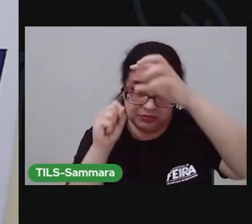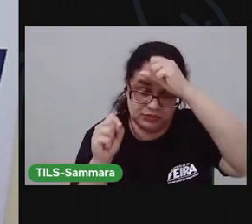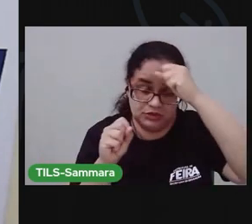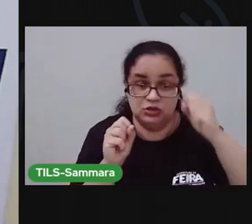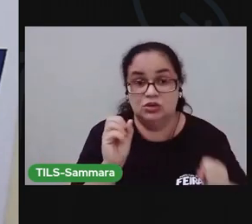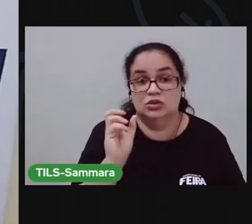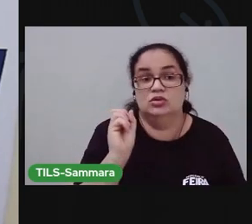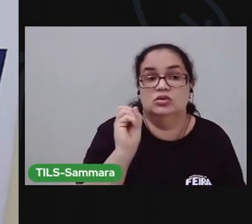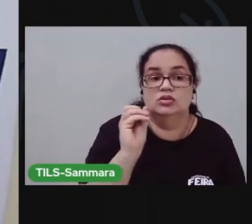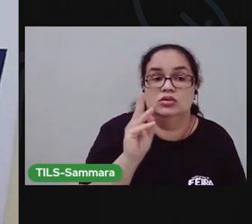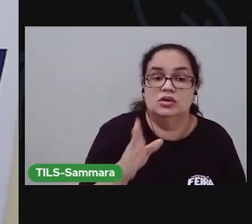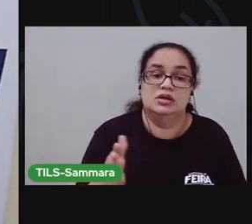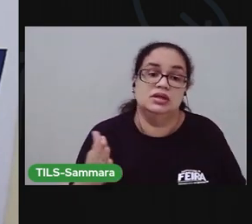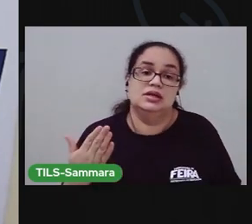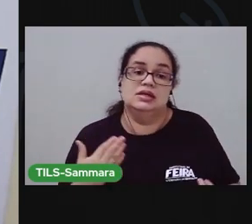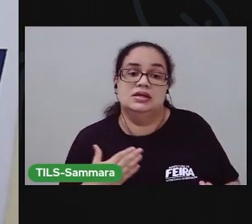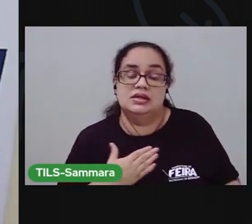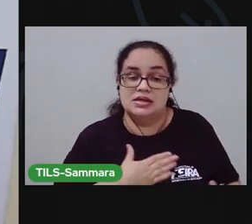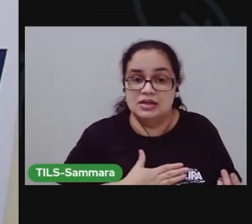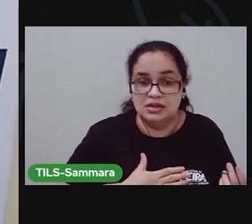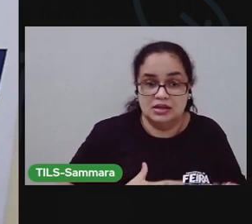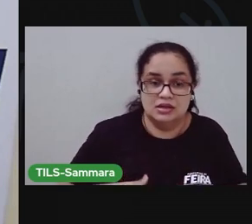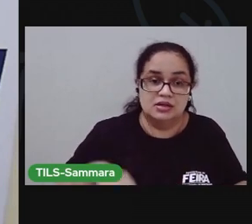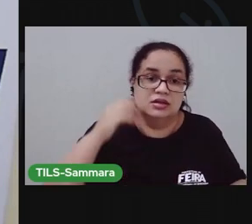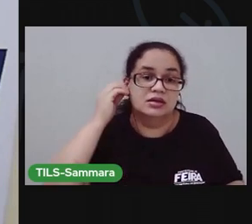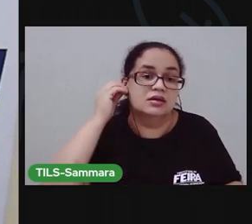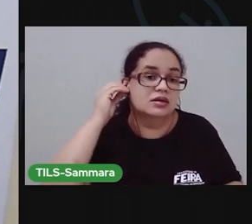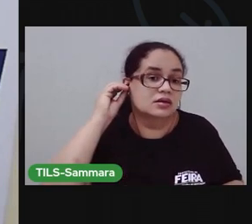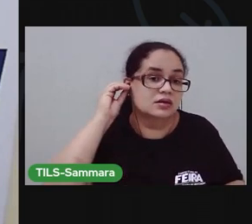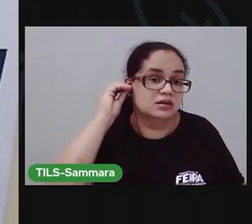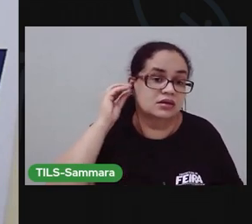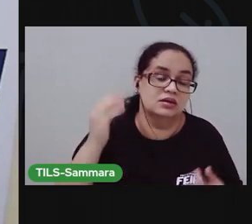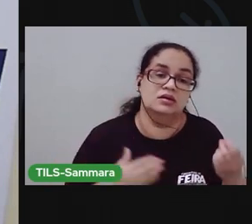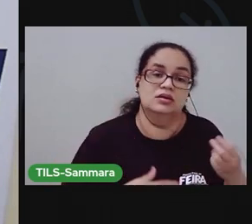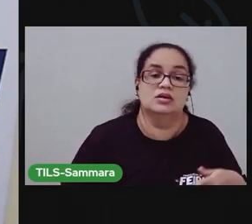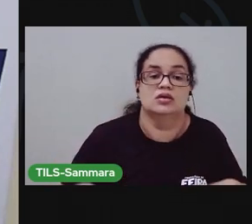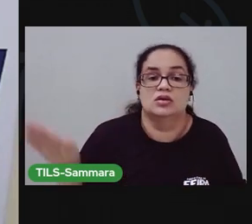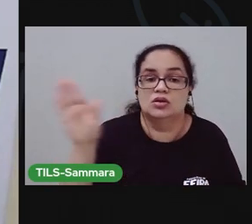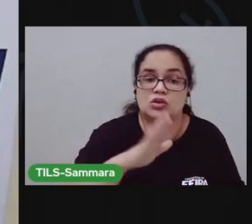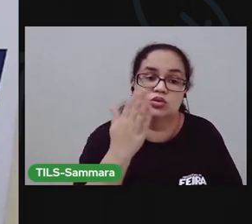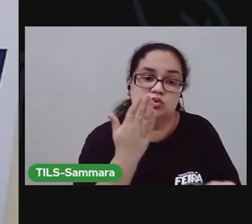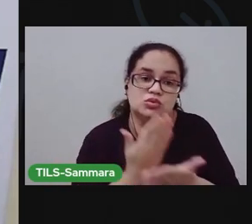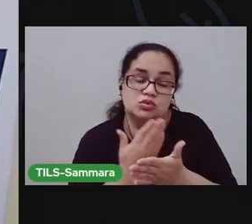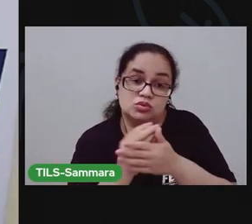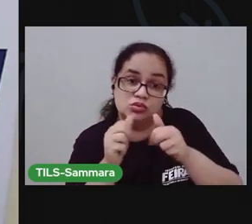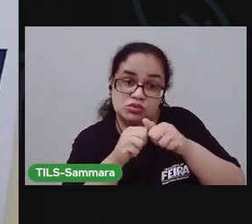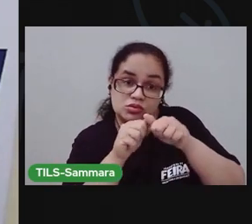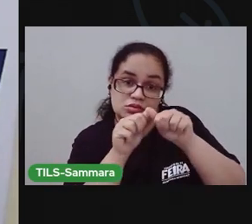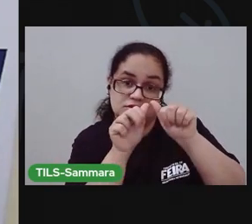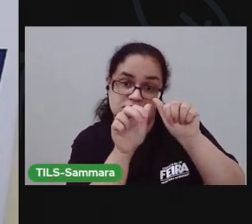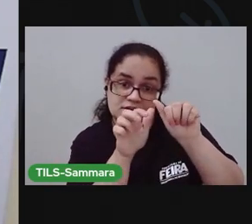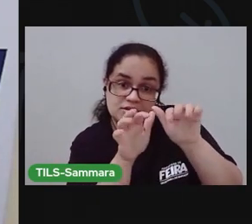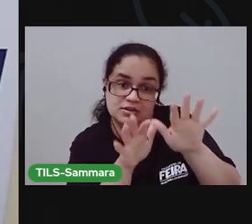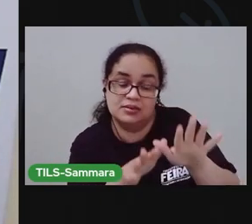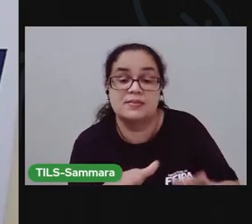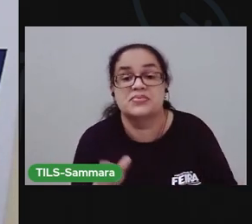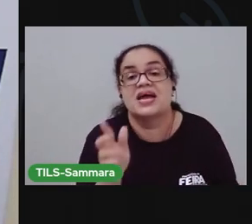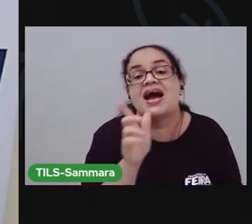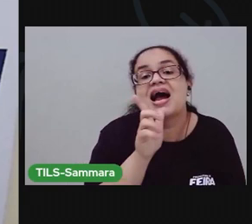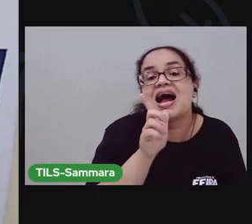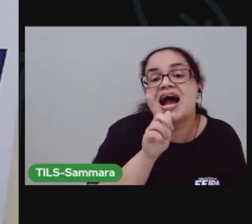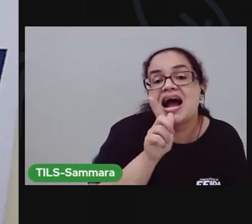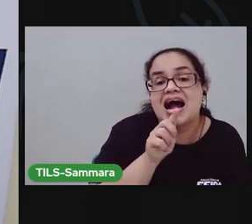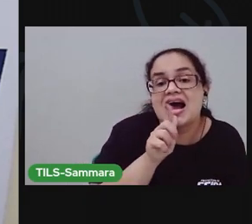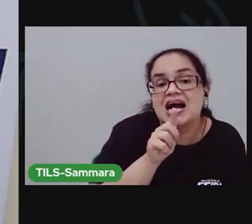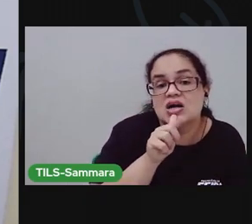tá? Calma aí. Não estamos nos despedindo. Vou só te deixar para você ir beber uma água.